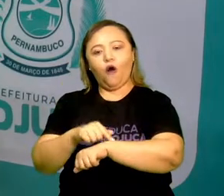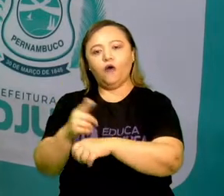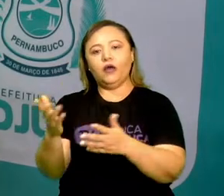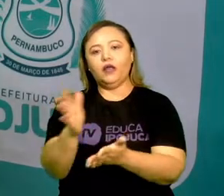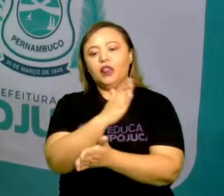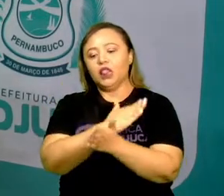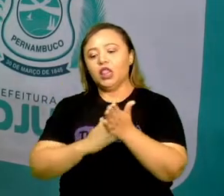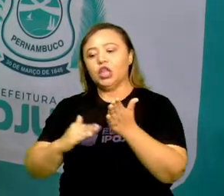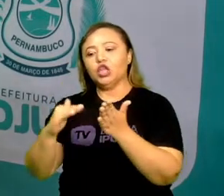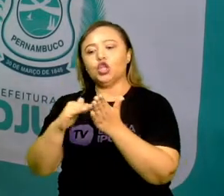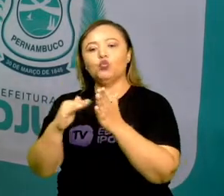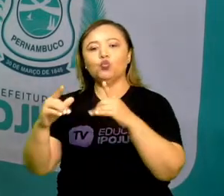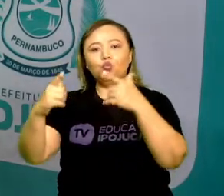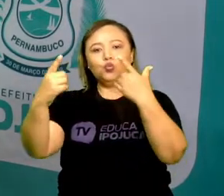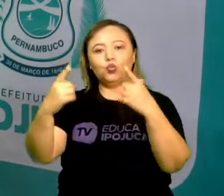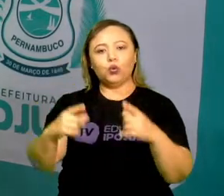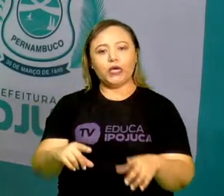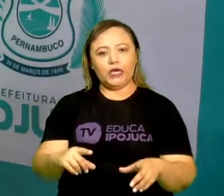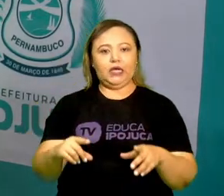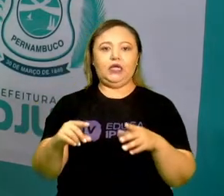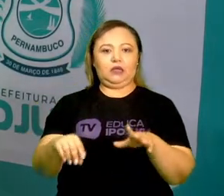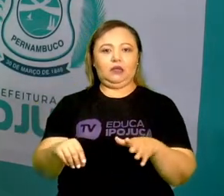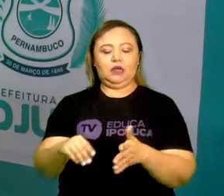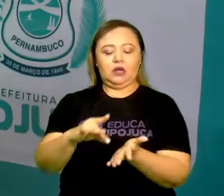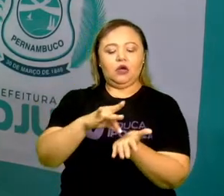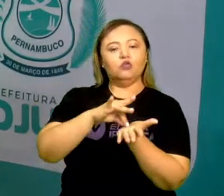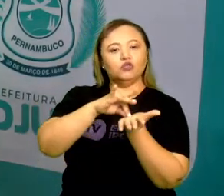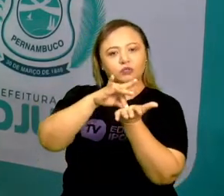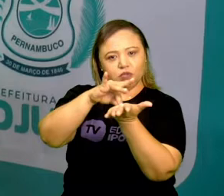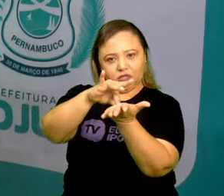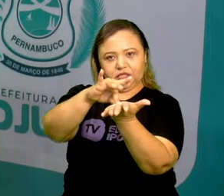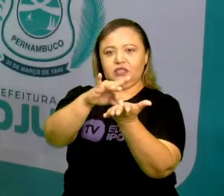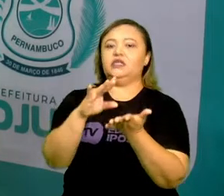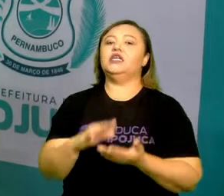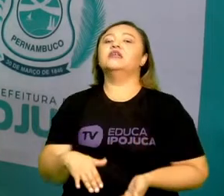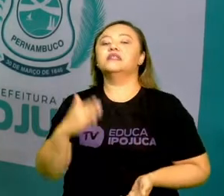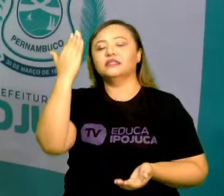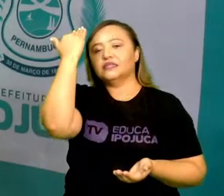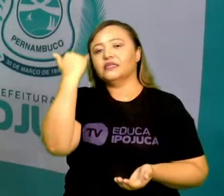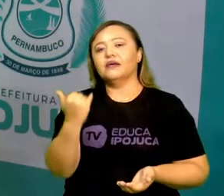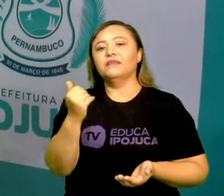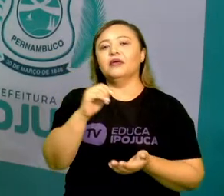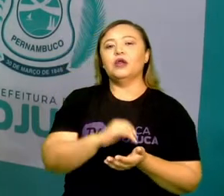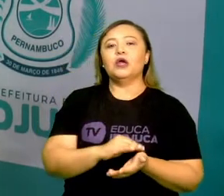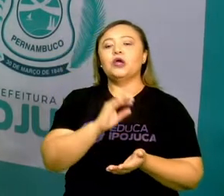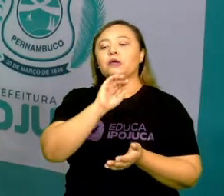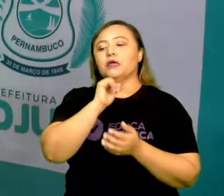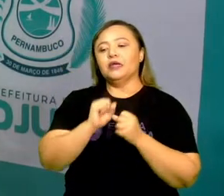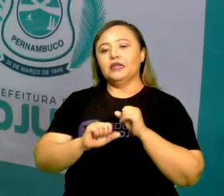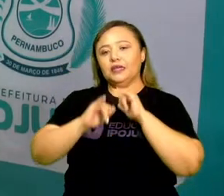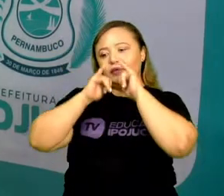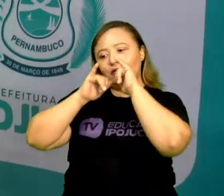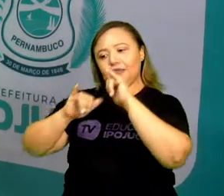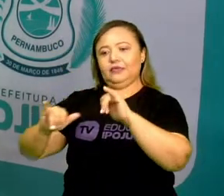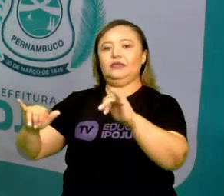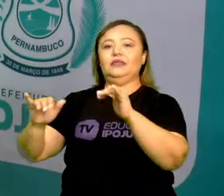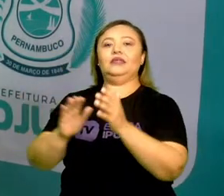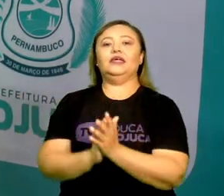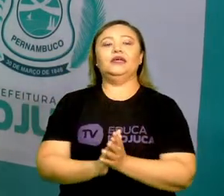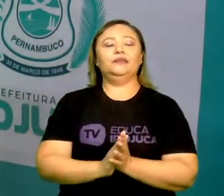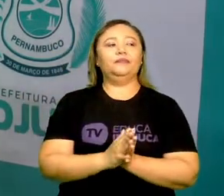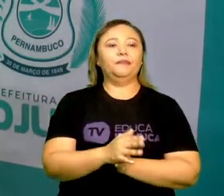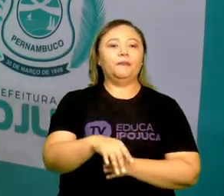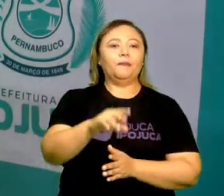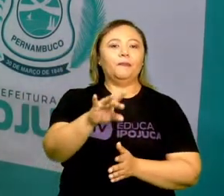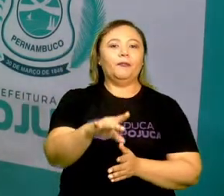local, a hora local daquele lugar. Então tudo isso, o GPS, ele calcula e manda na informação. O que significa